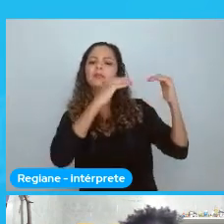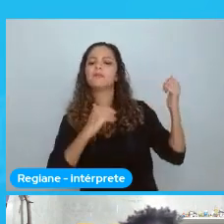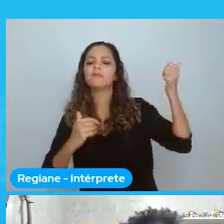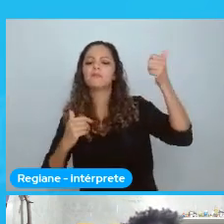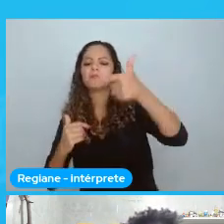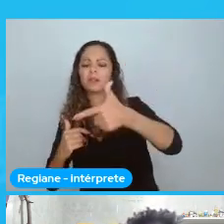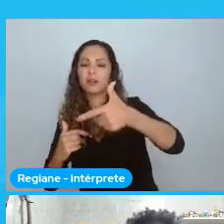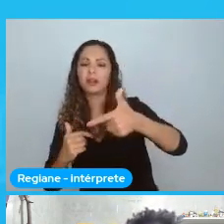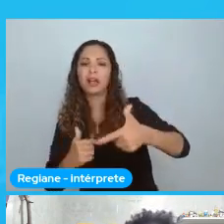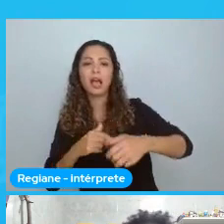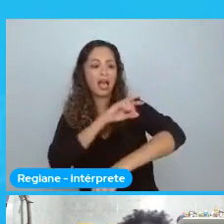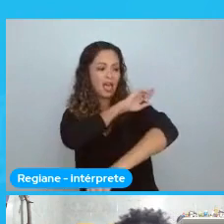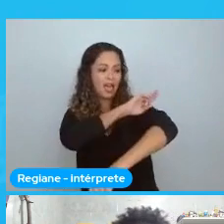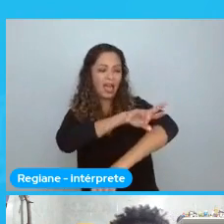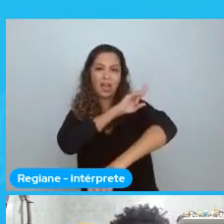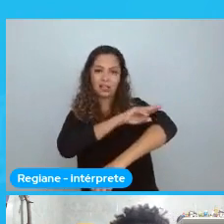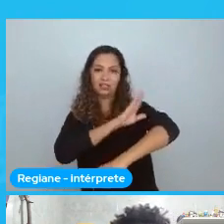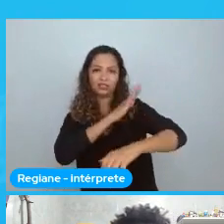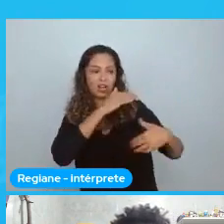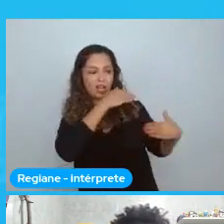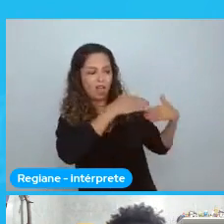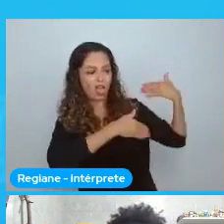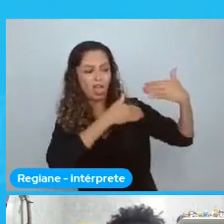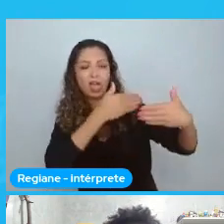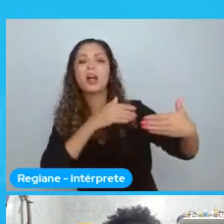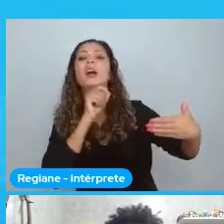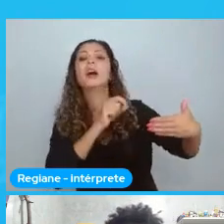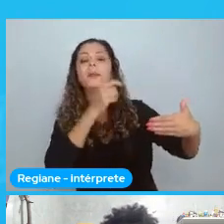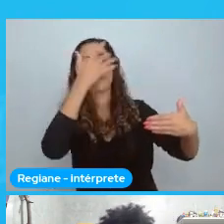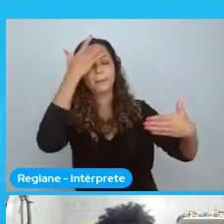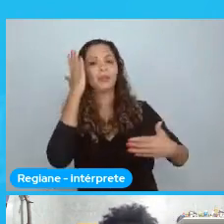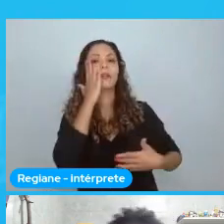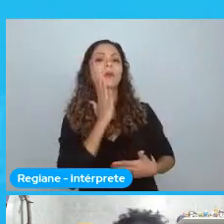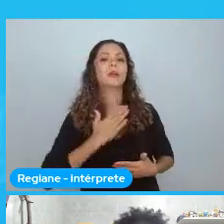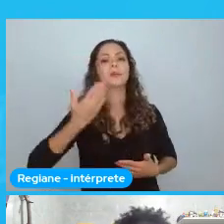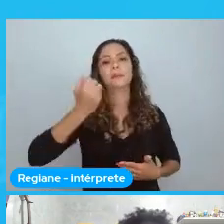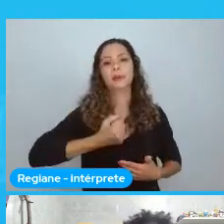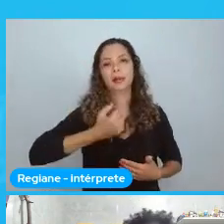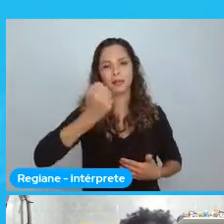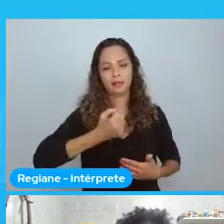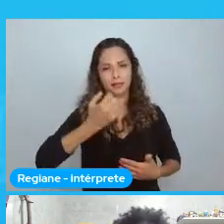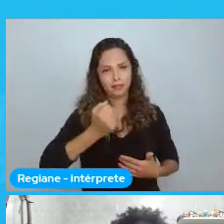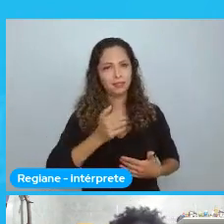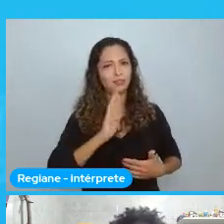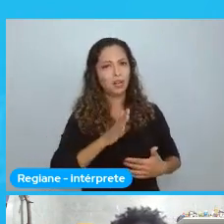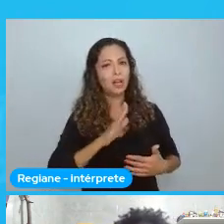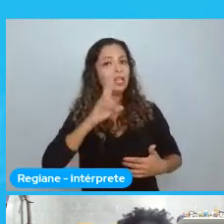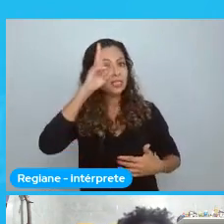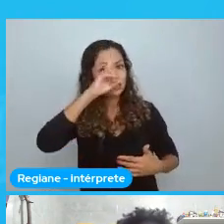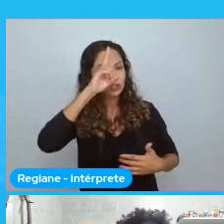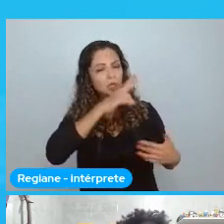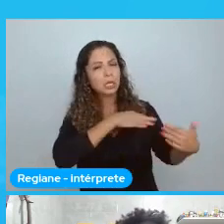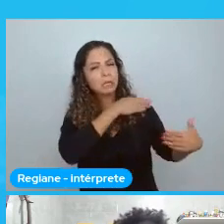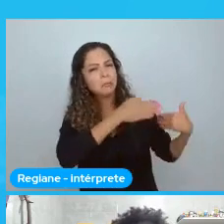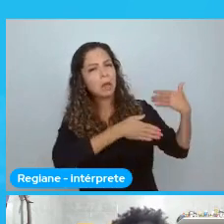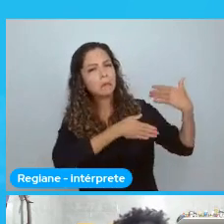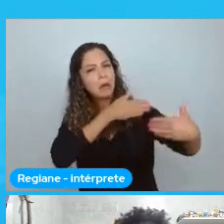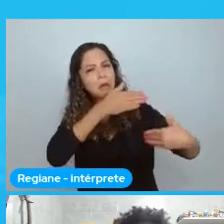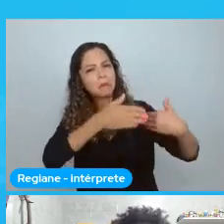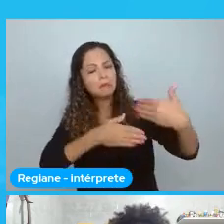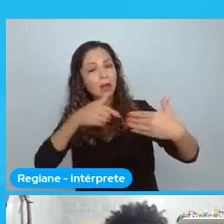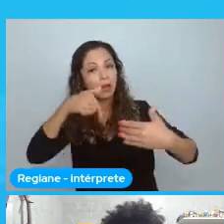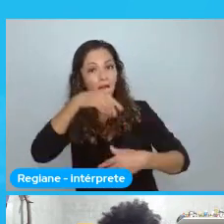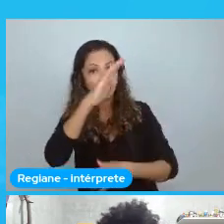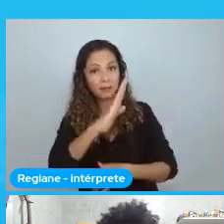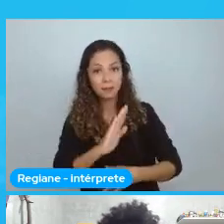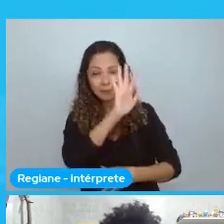E aí. É muito interessante. Porque. Em um determinado momento. história. aí. consegue ver isso. No contexto brasileiro. Você consegue